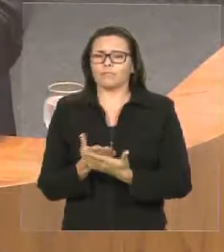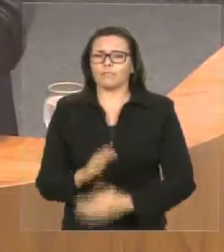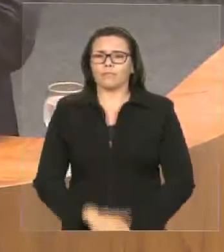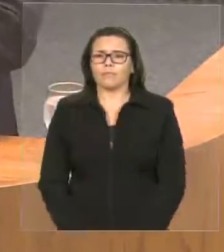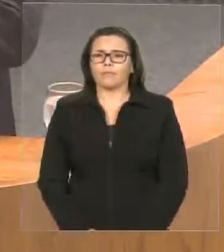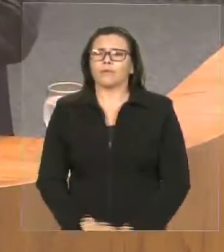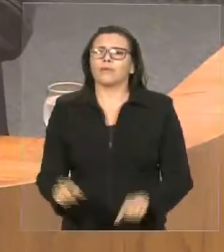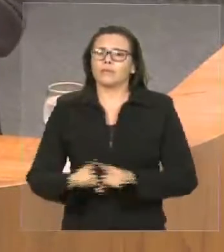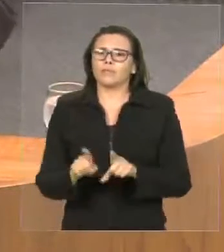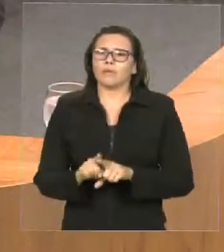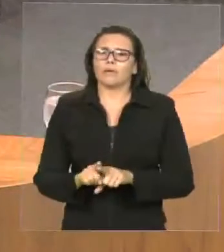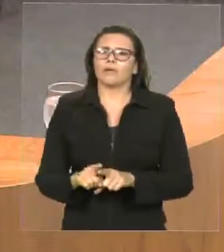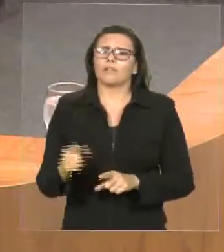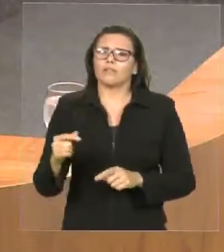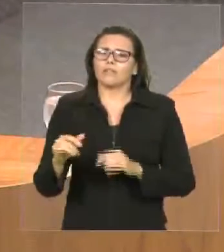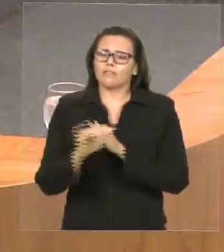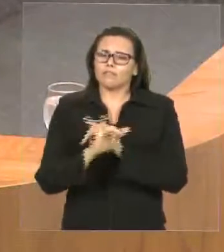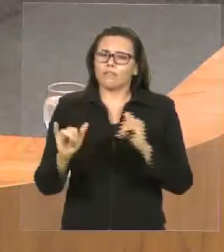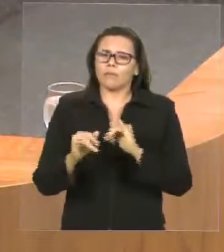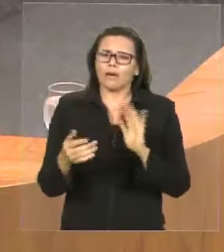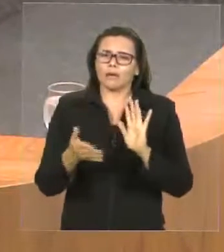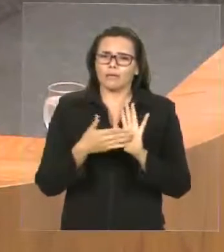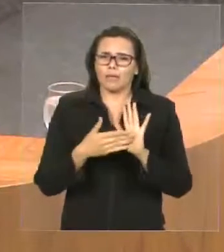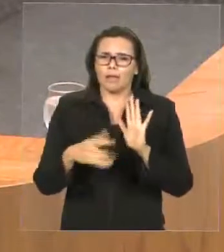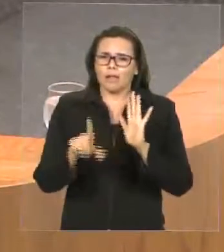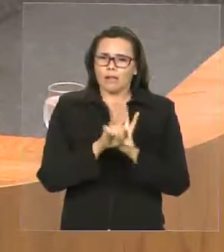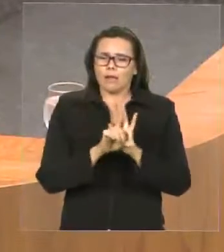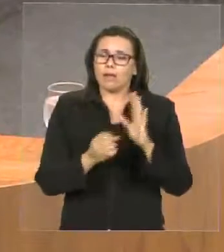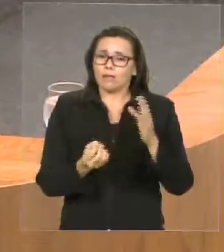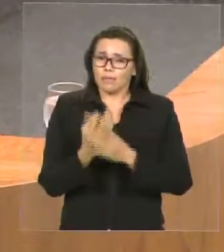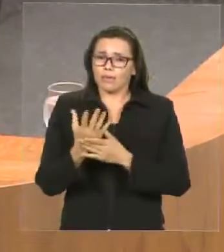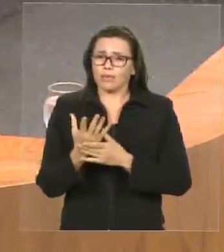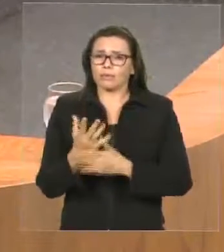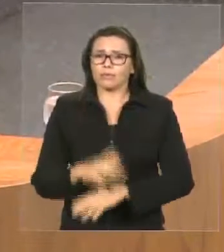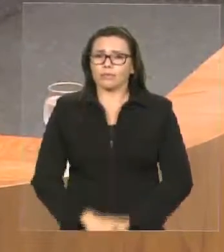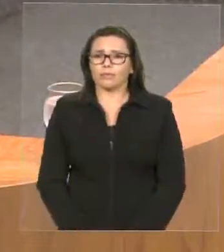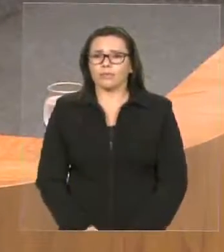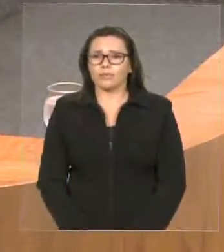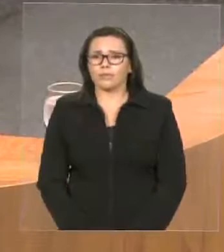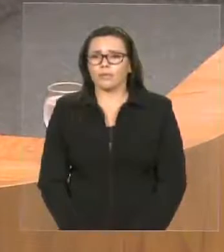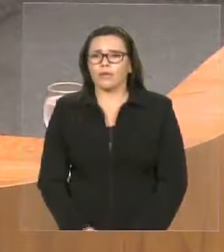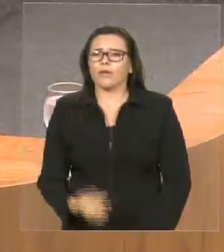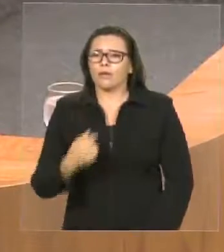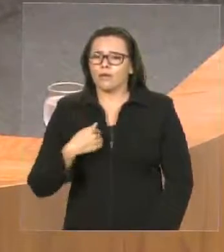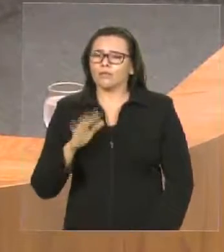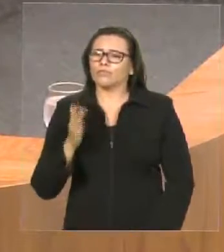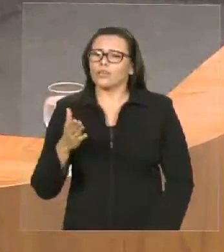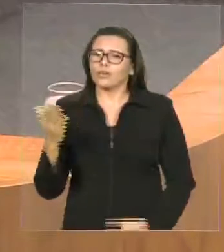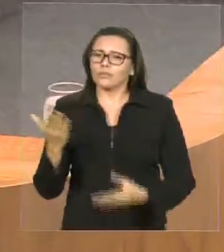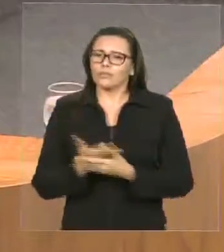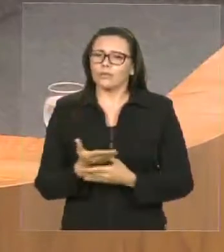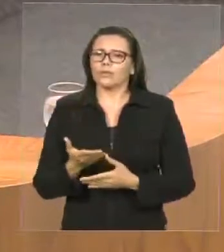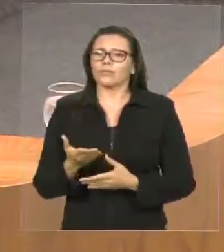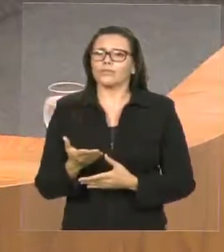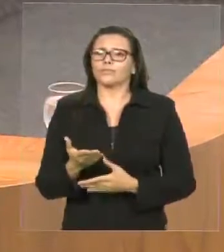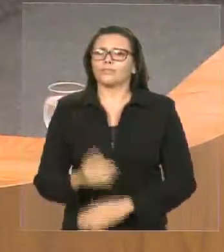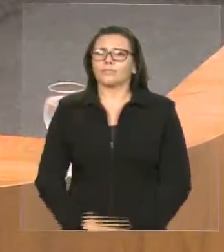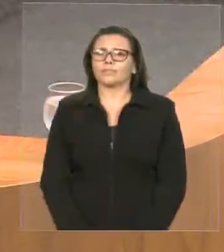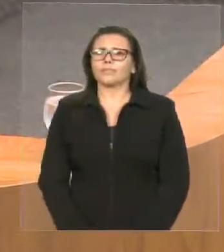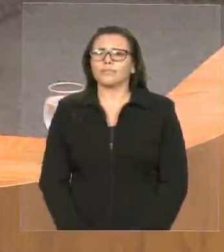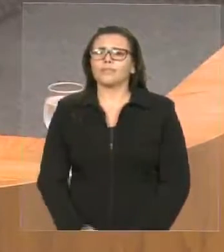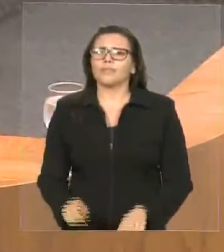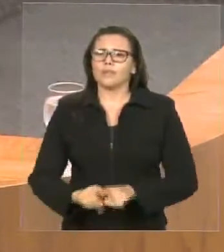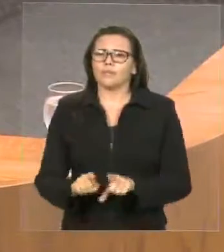criação da lei, de também que hoje nós oferecemos, entramos com um pedido para homenagear esse grande